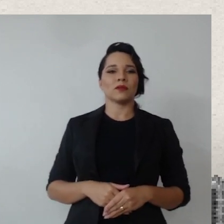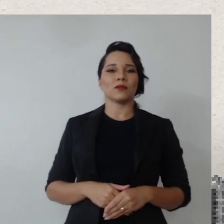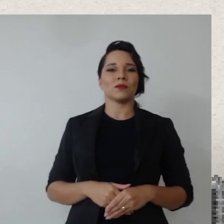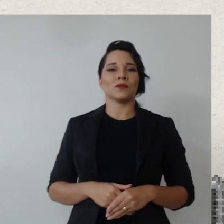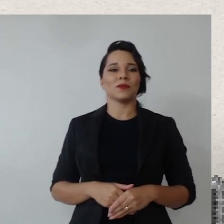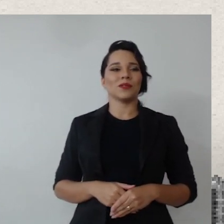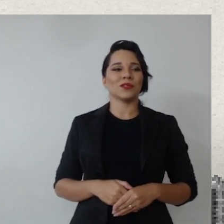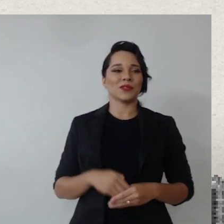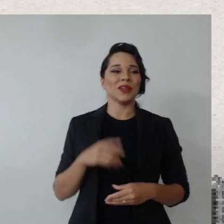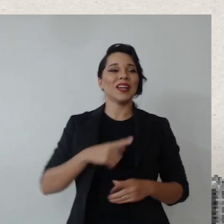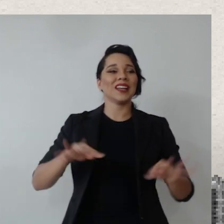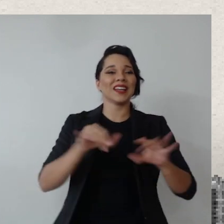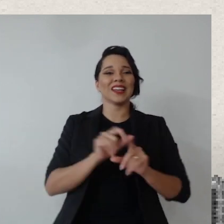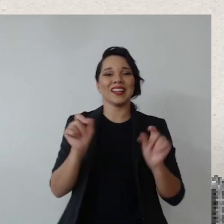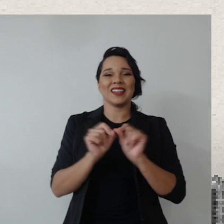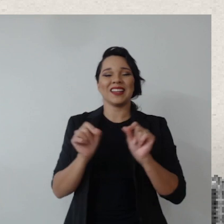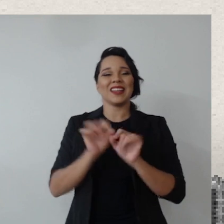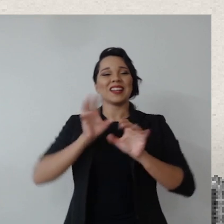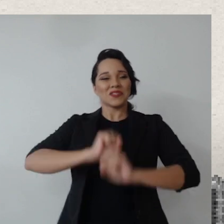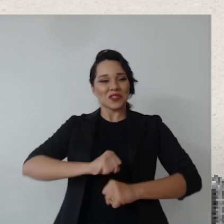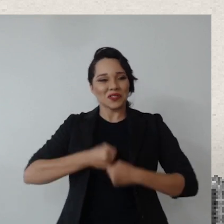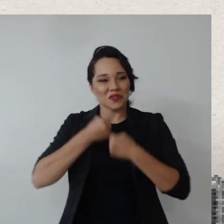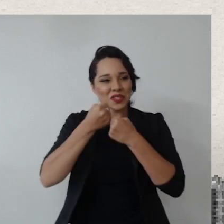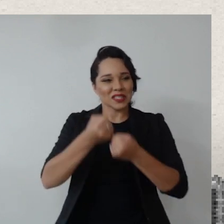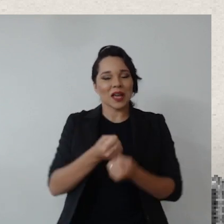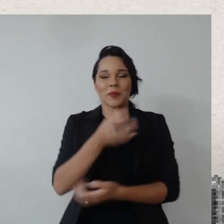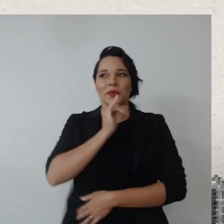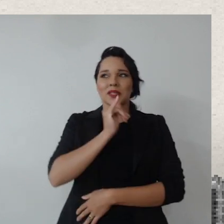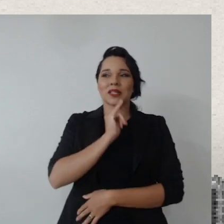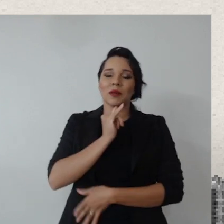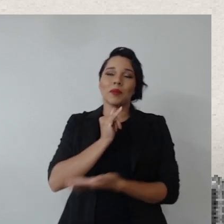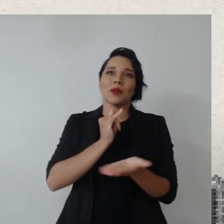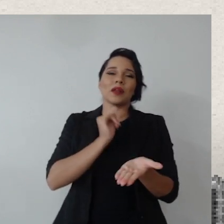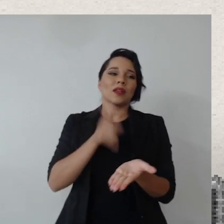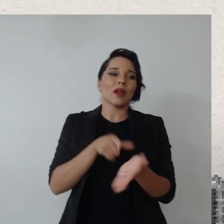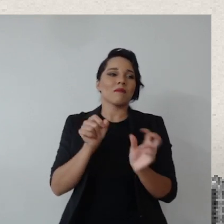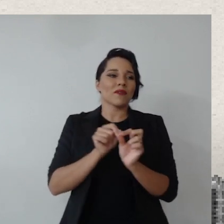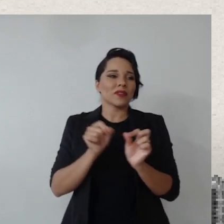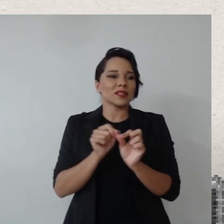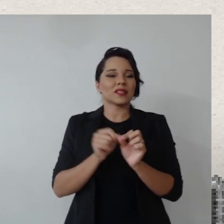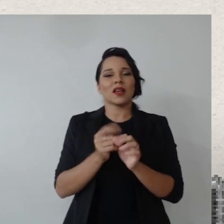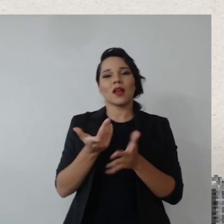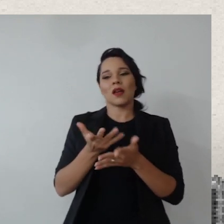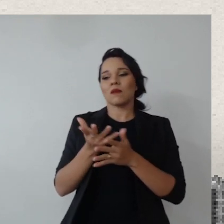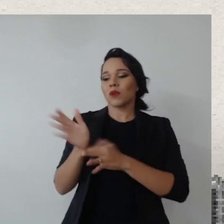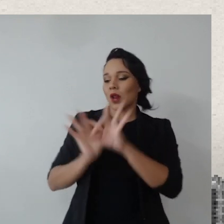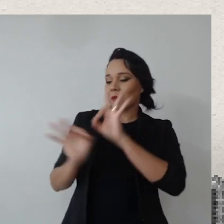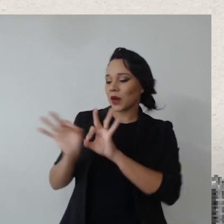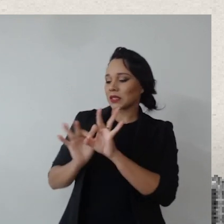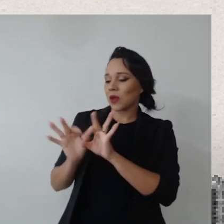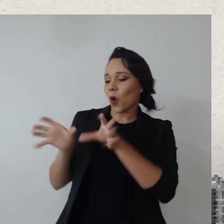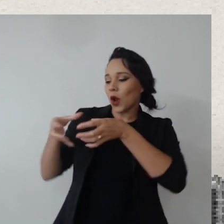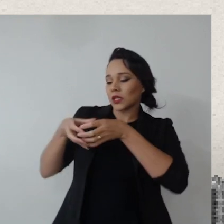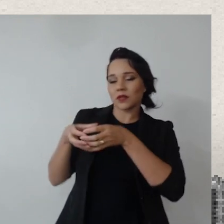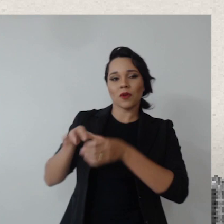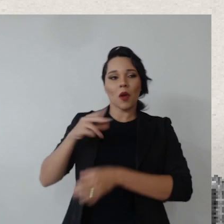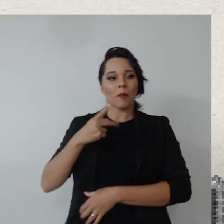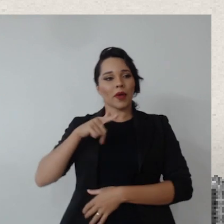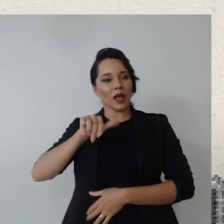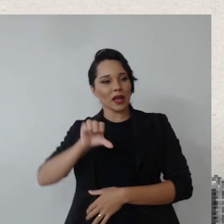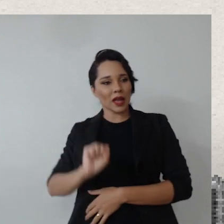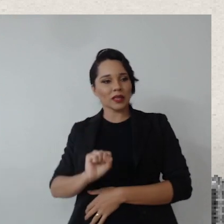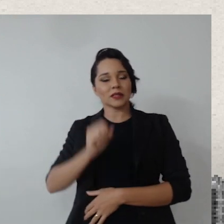a gente faz, eu procuro me esforçar, por exemplo, para fazer com, por construção coletiva, como o tema